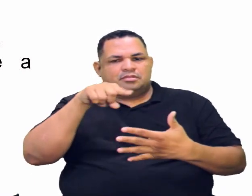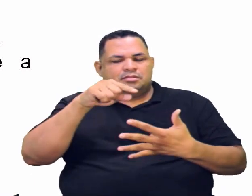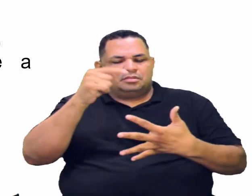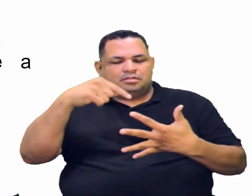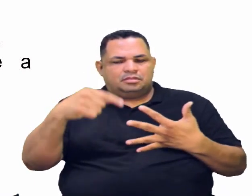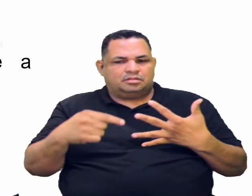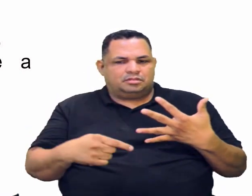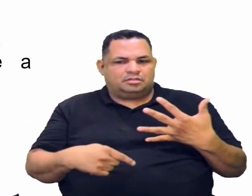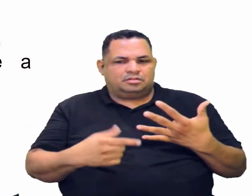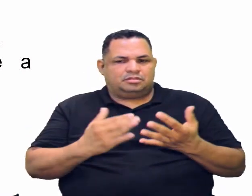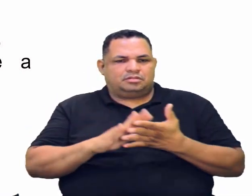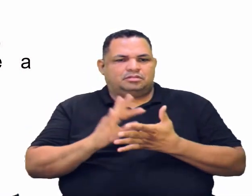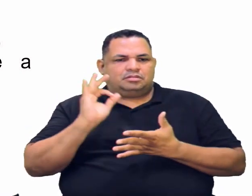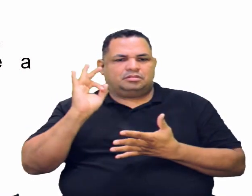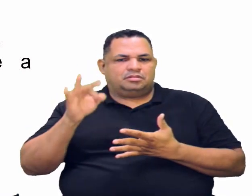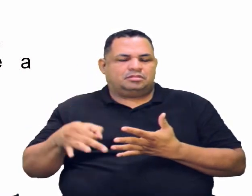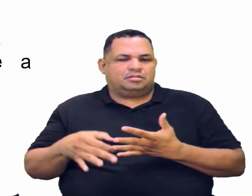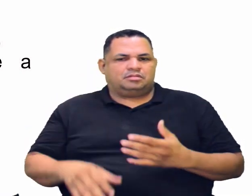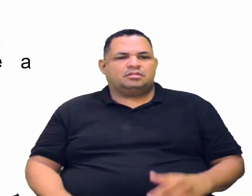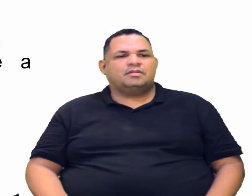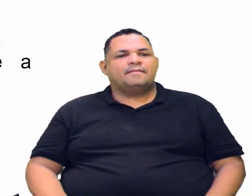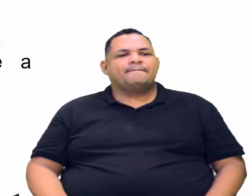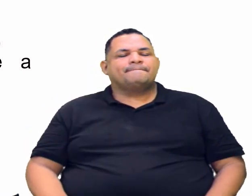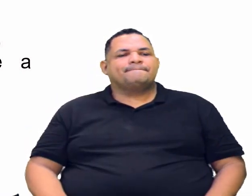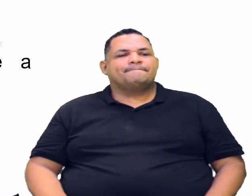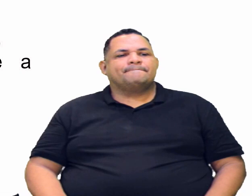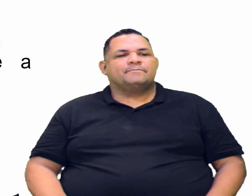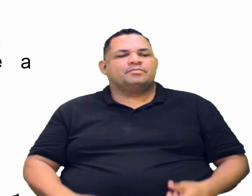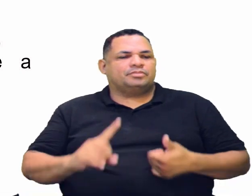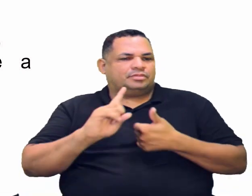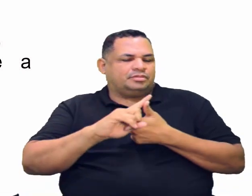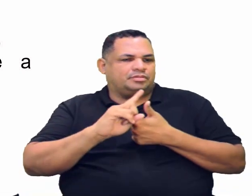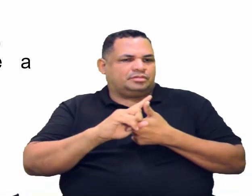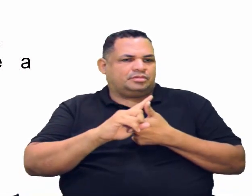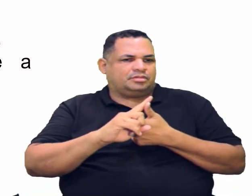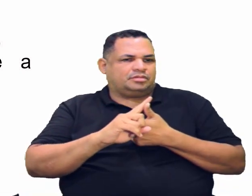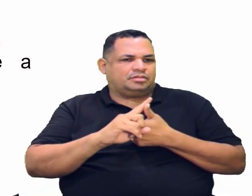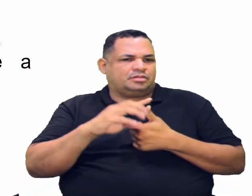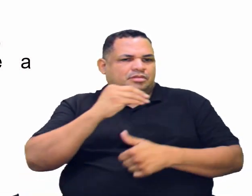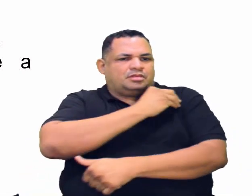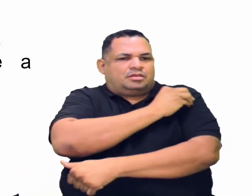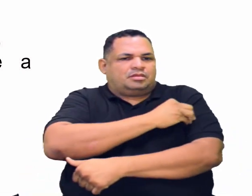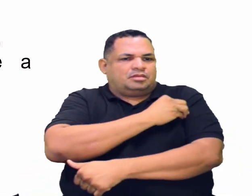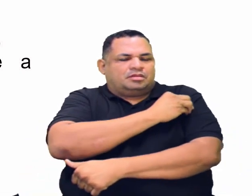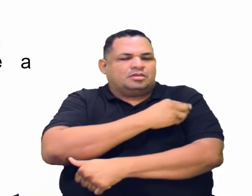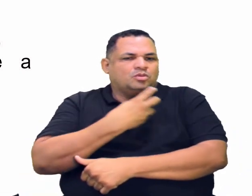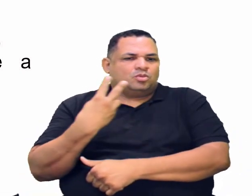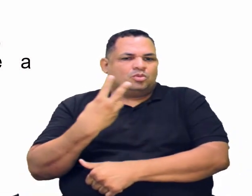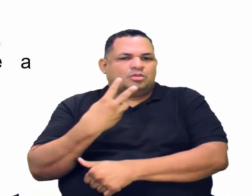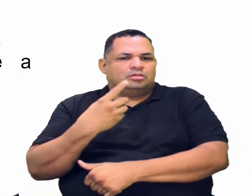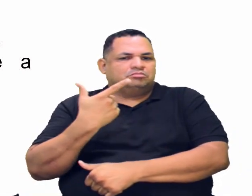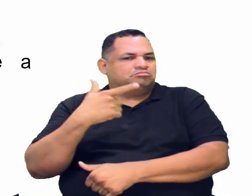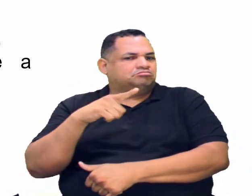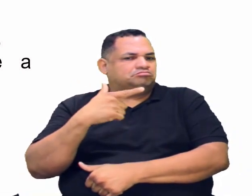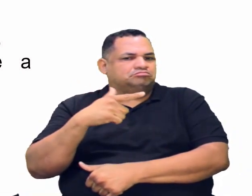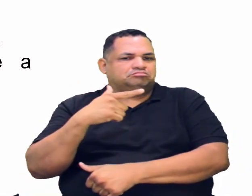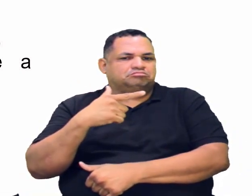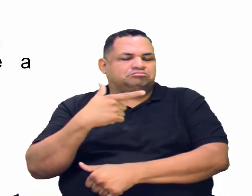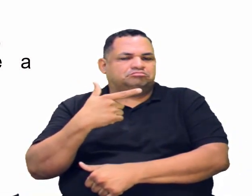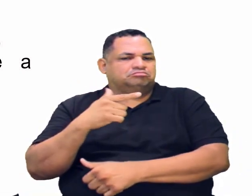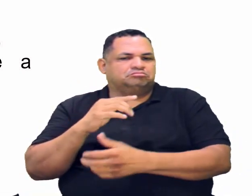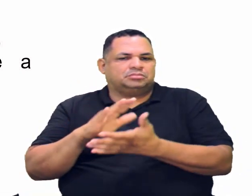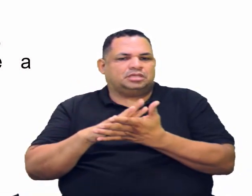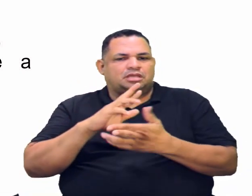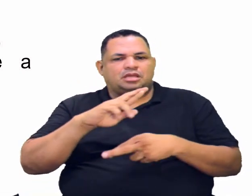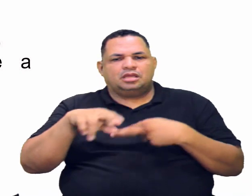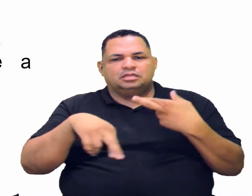qual dessas aqui é a correta. Na letra A, ele fala que os álcools secundários não sofrem